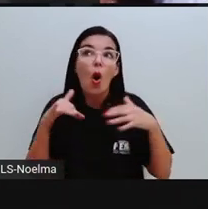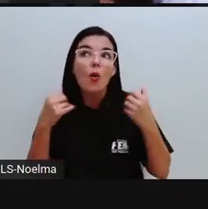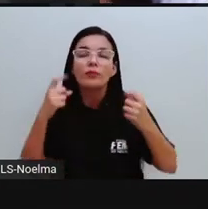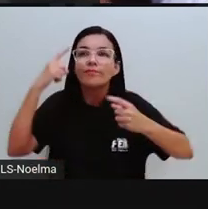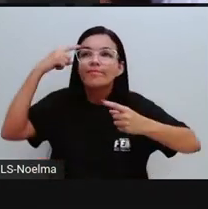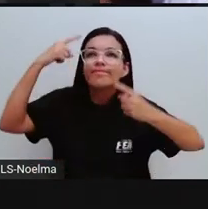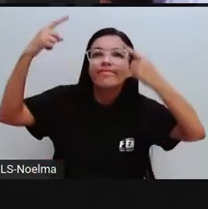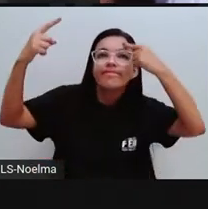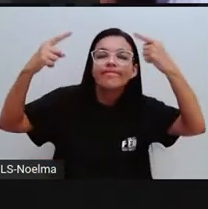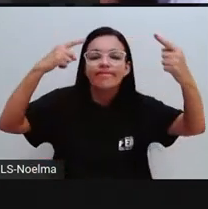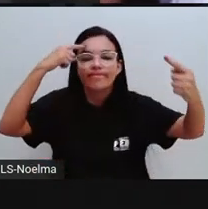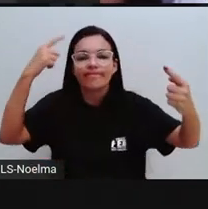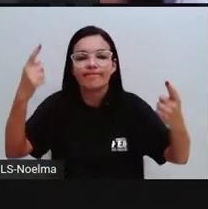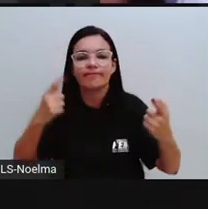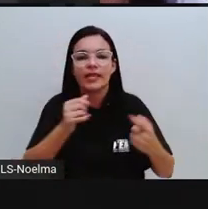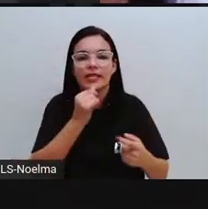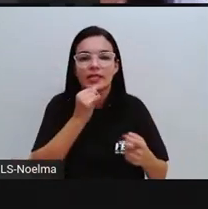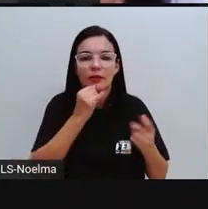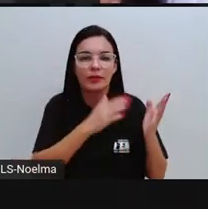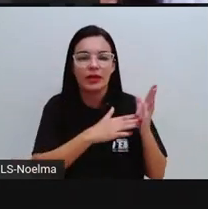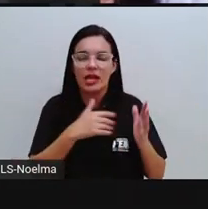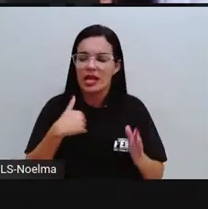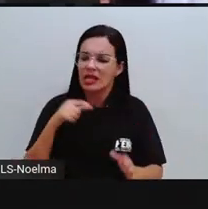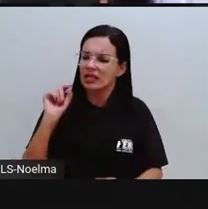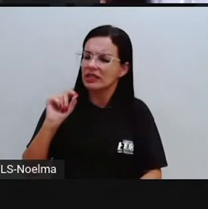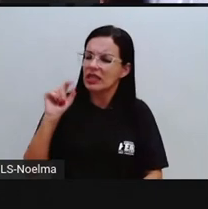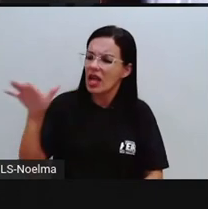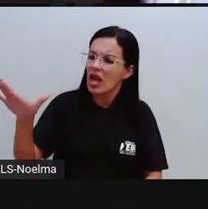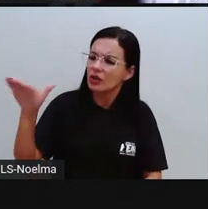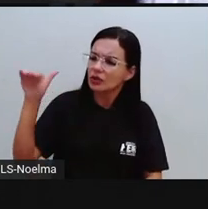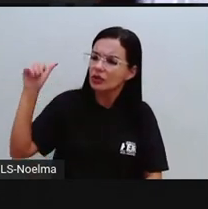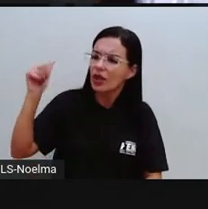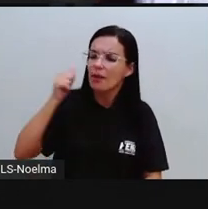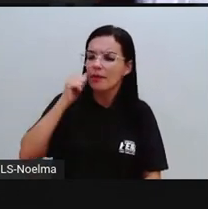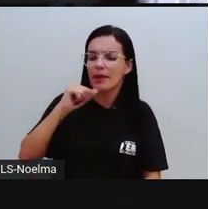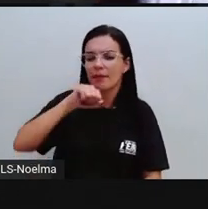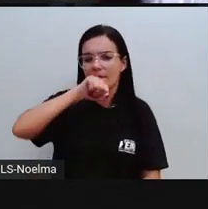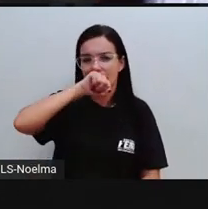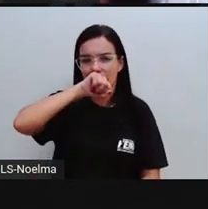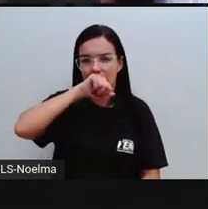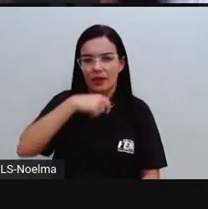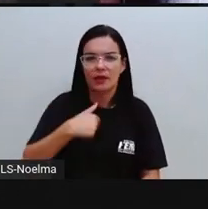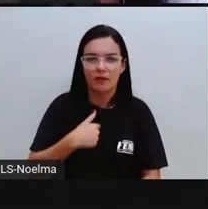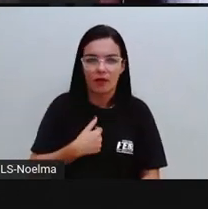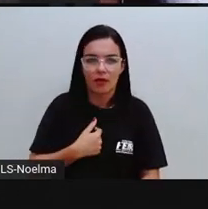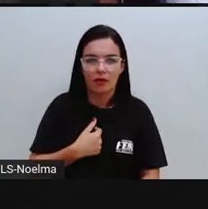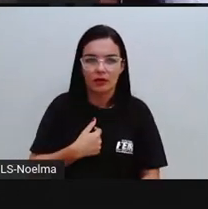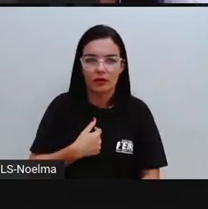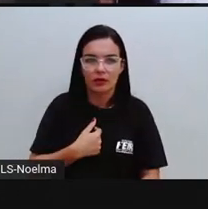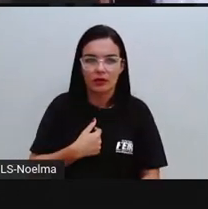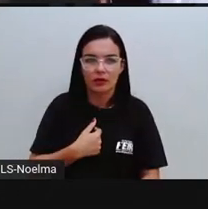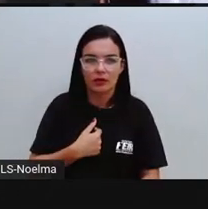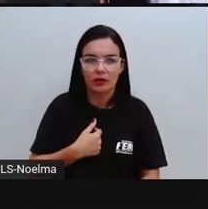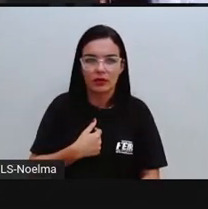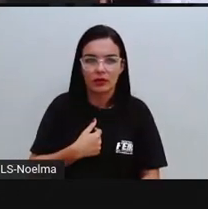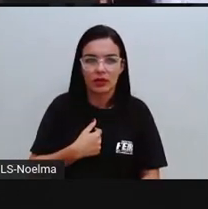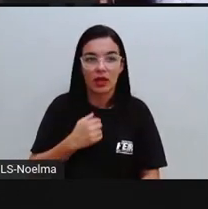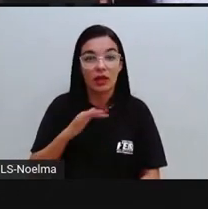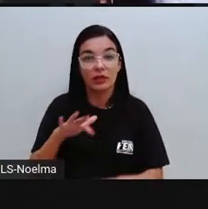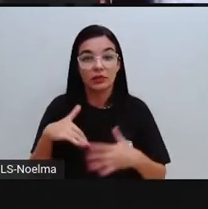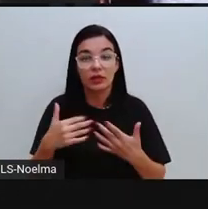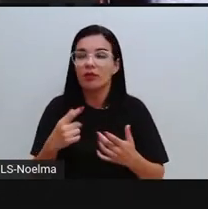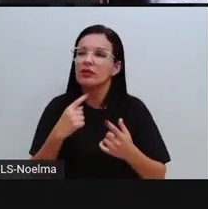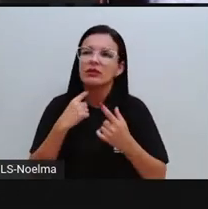suposições. E o exemplo, que eu chame minha avó. Então, indicando aí uma